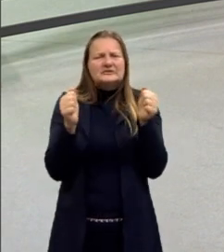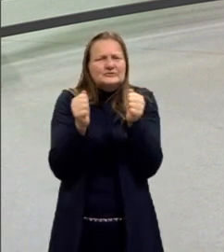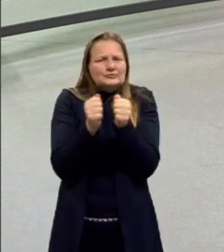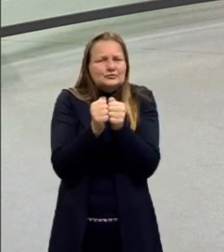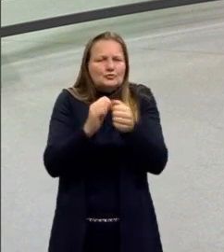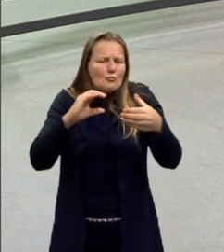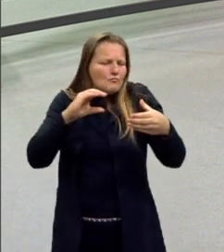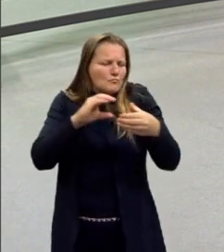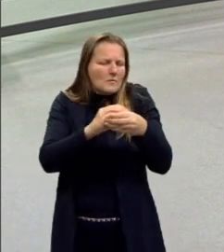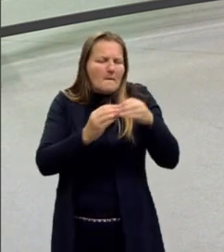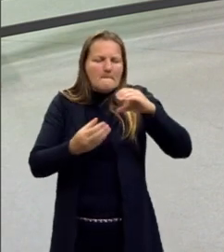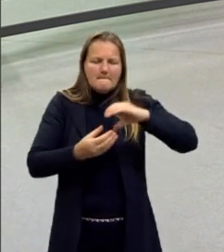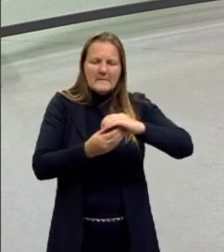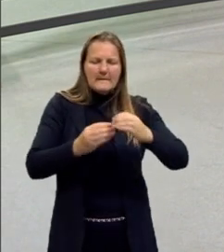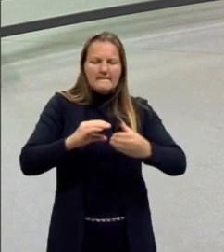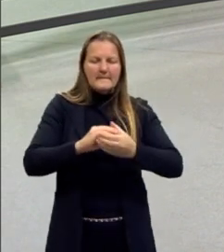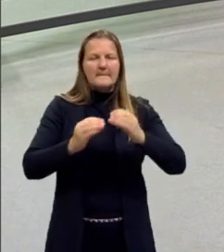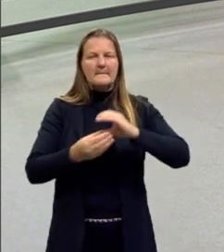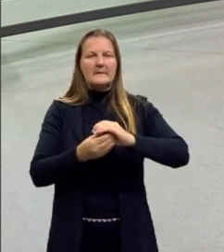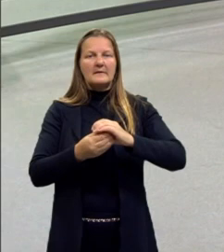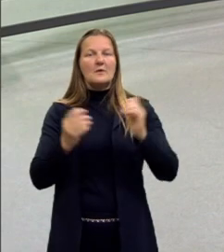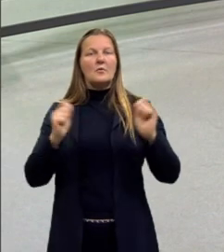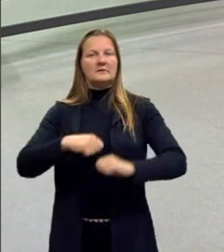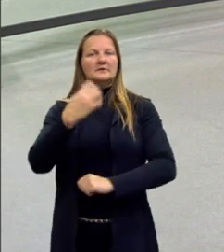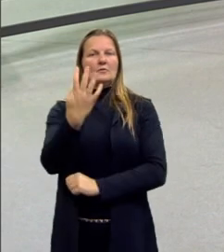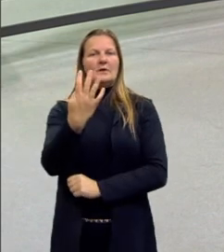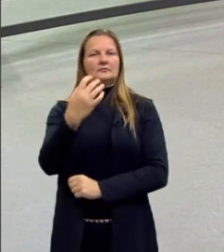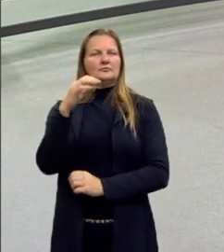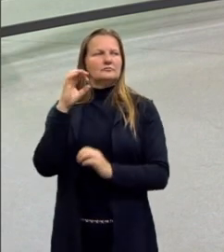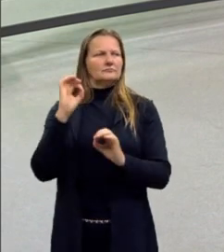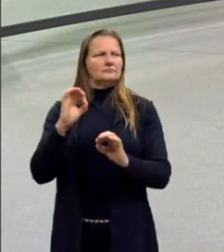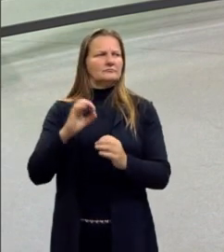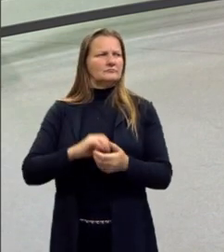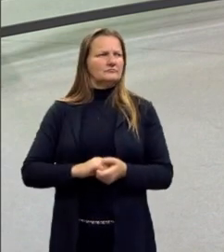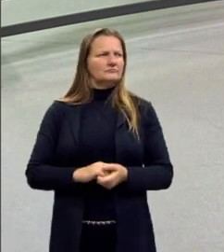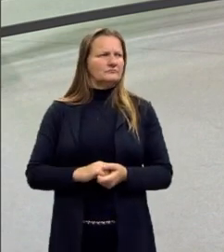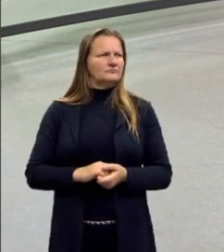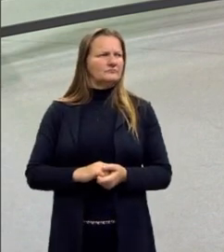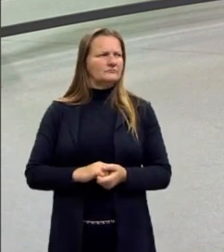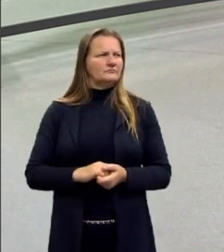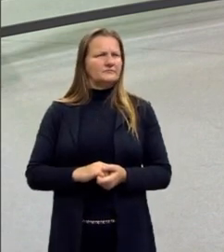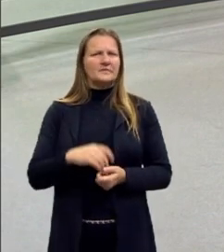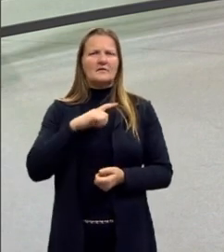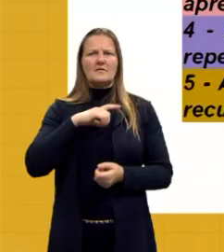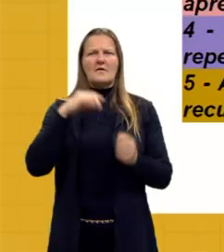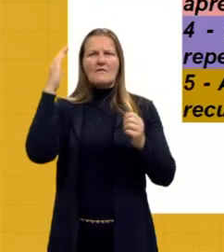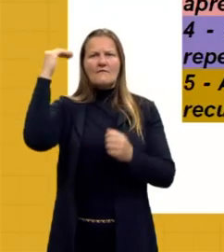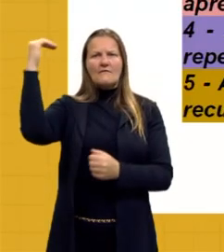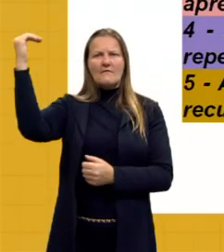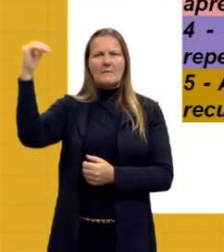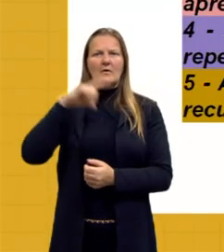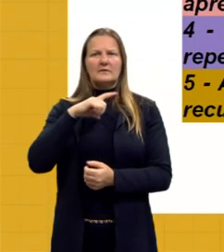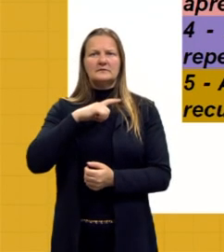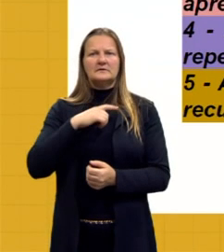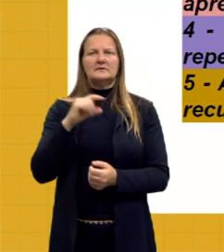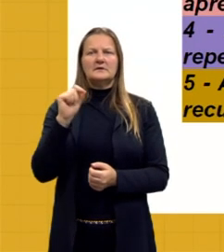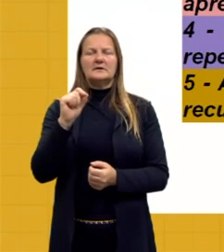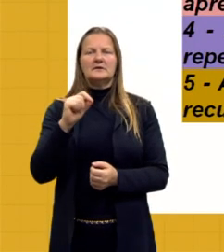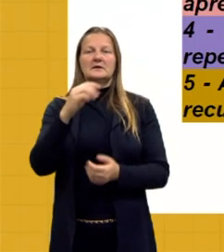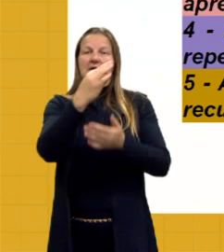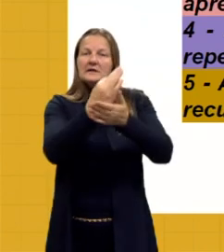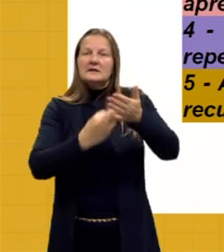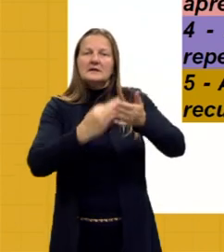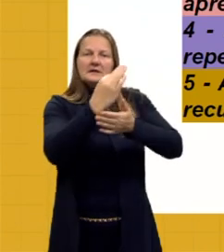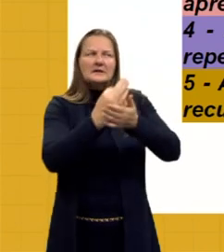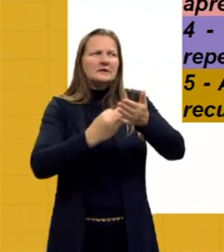Então, o que cobra a competência 4? Cobra a famosa amarração de texto.